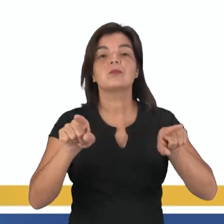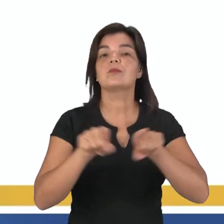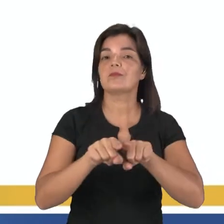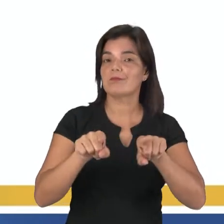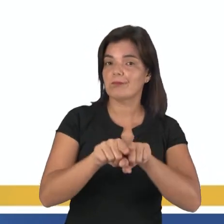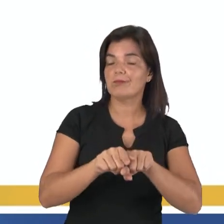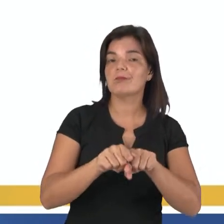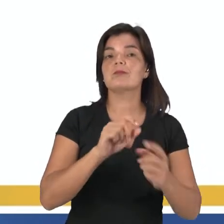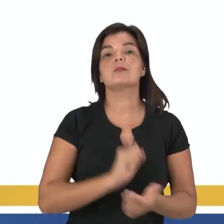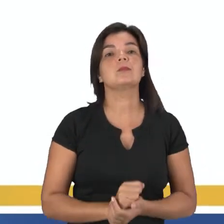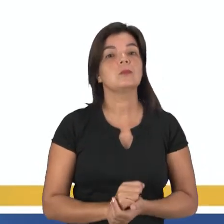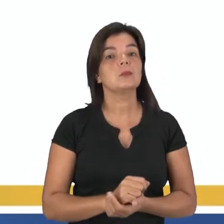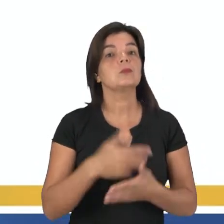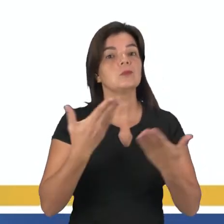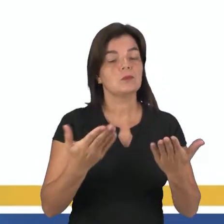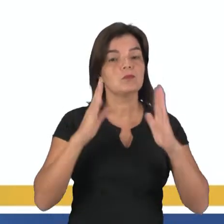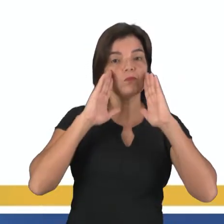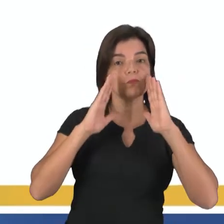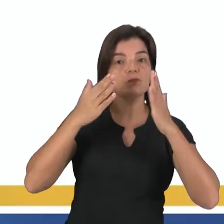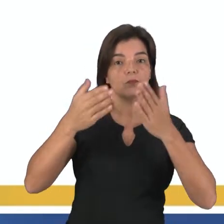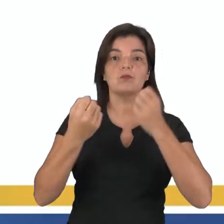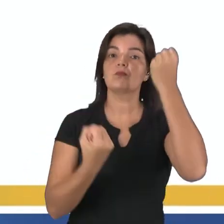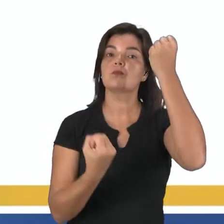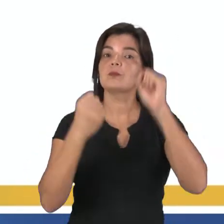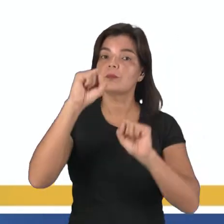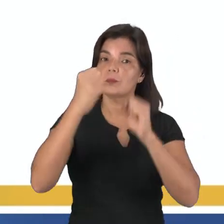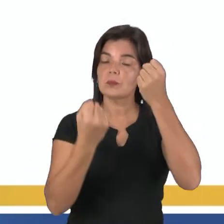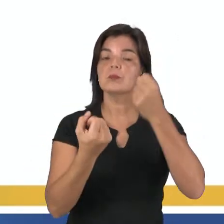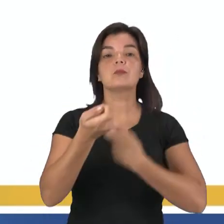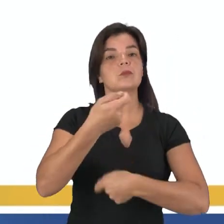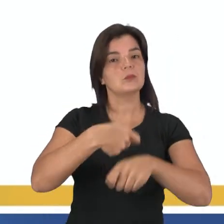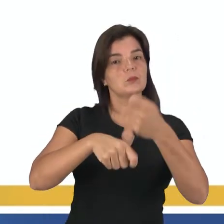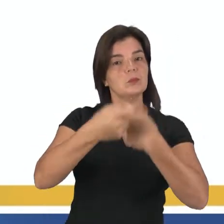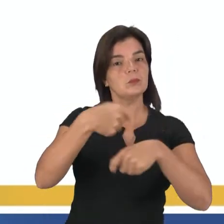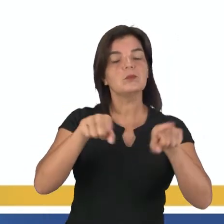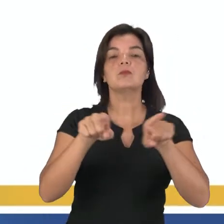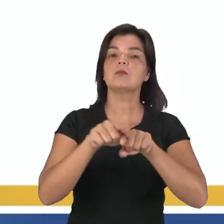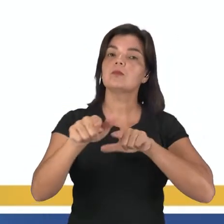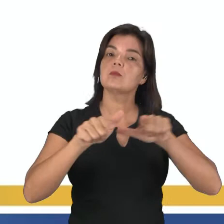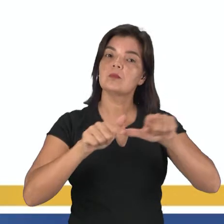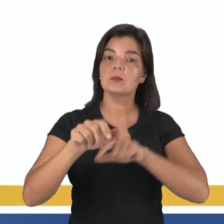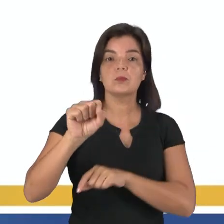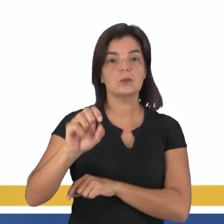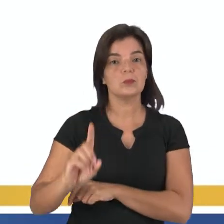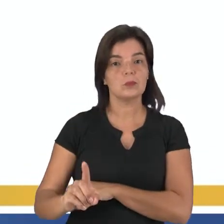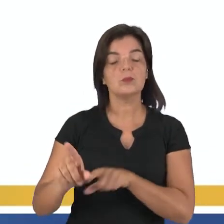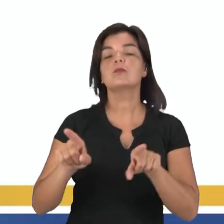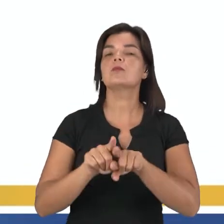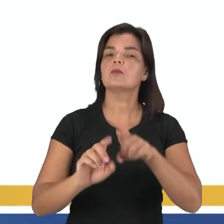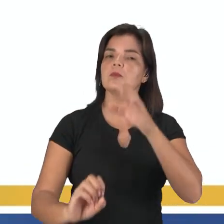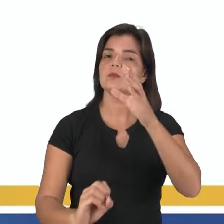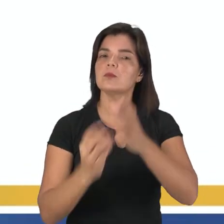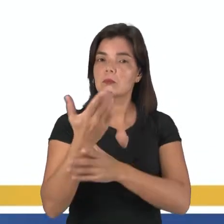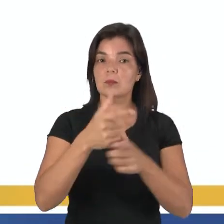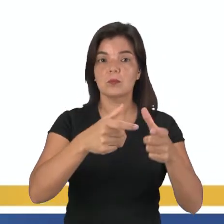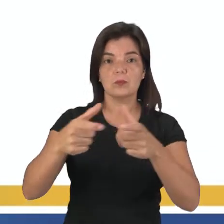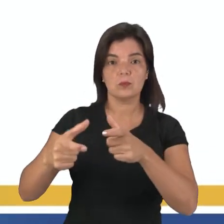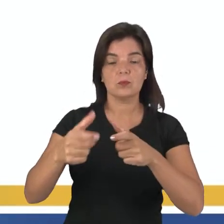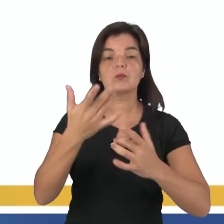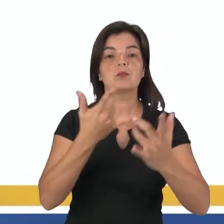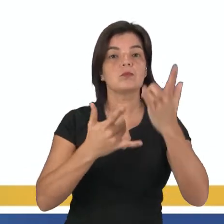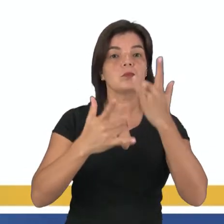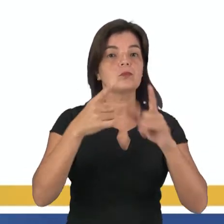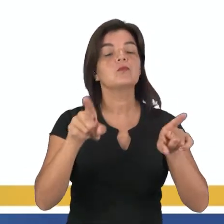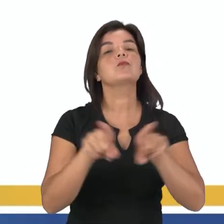serviços e com a concentração industrial, econômica e de serviços na região sudeste, criando uma área de atração.